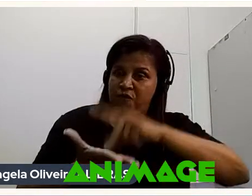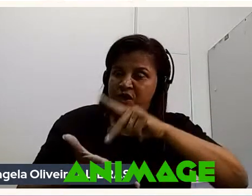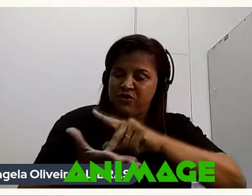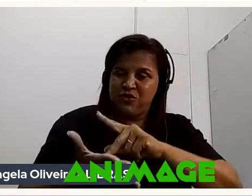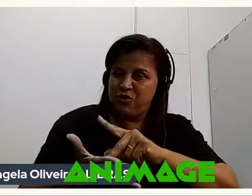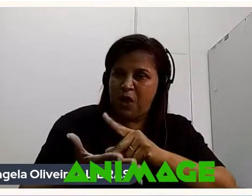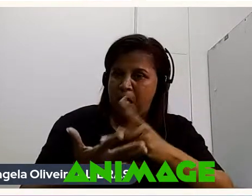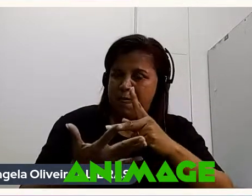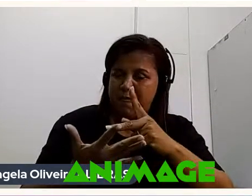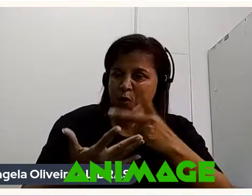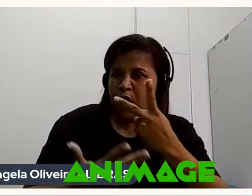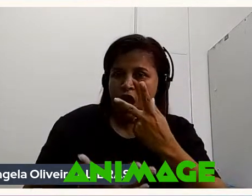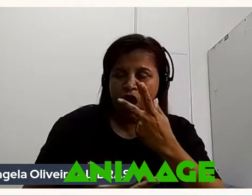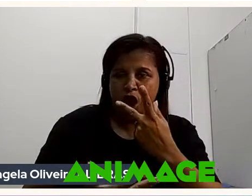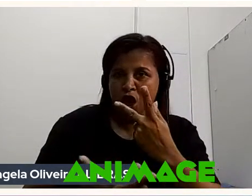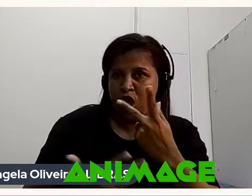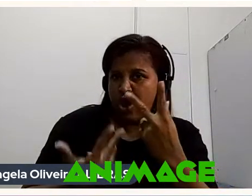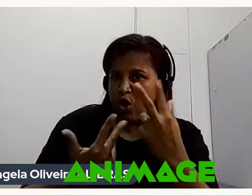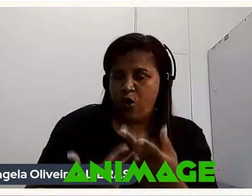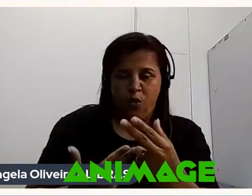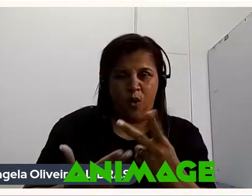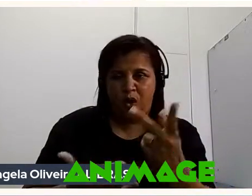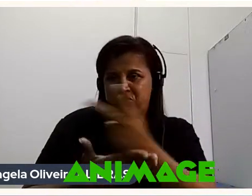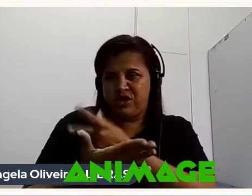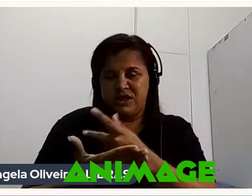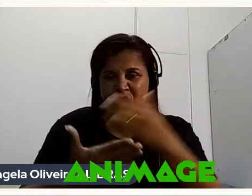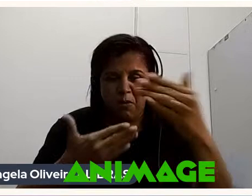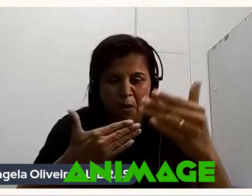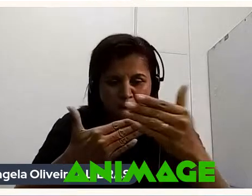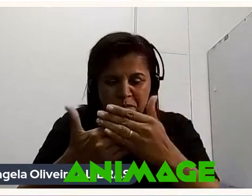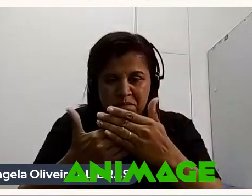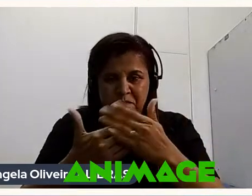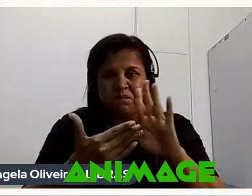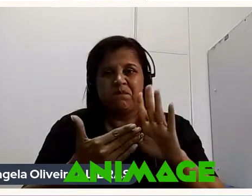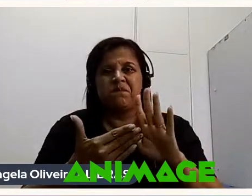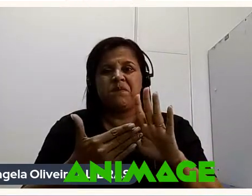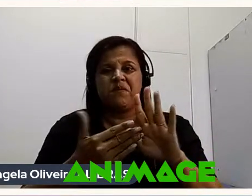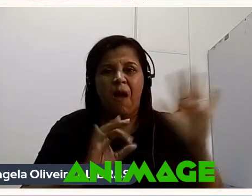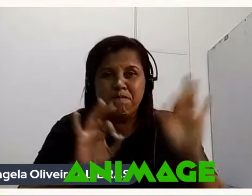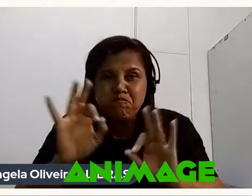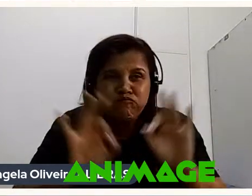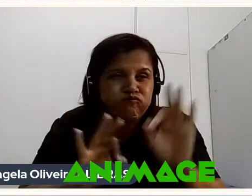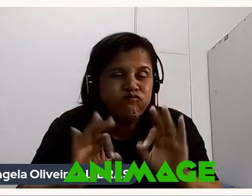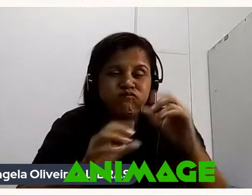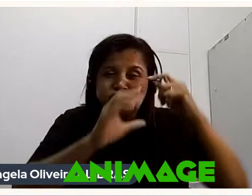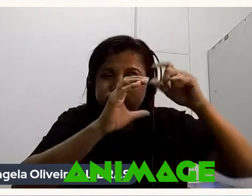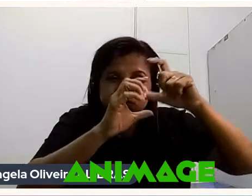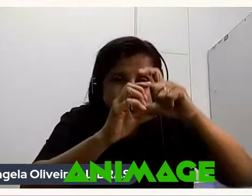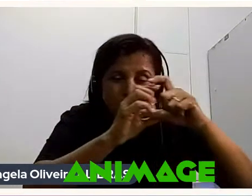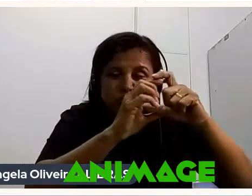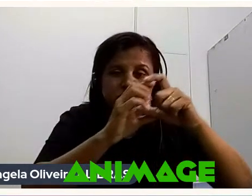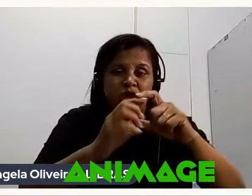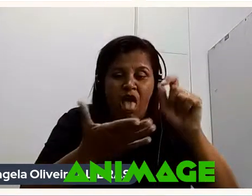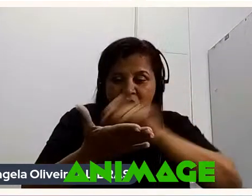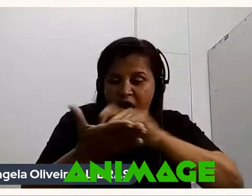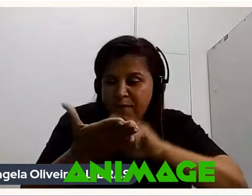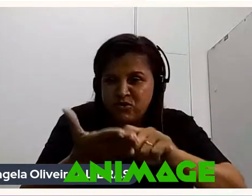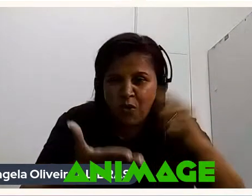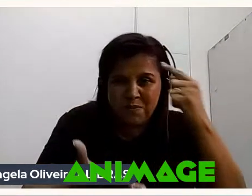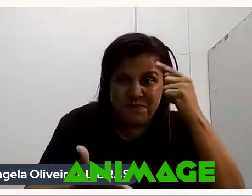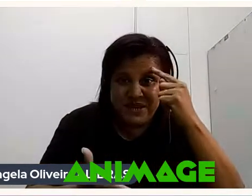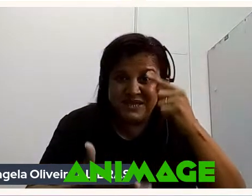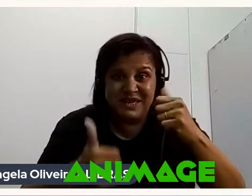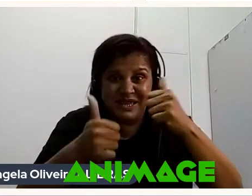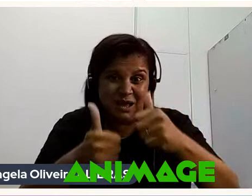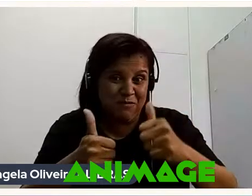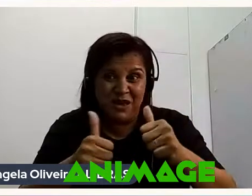Você põe a câmera Você tem que dar uma distância Para o animador Você tem que pôr uma lente Às vezes o que você Rabiscou Pensa que está Pegando o